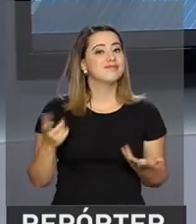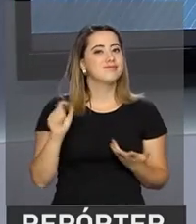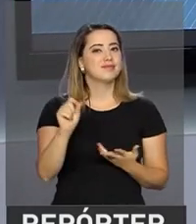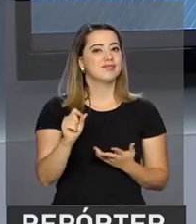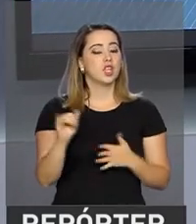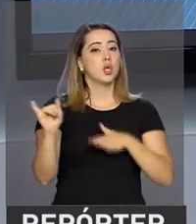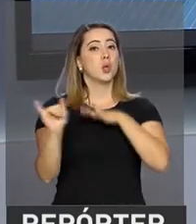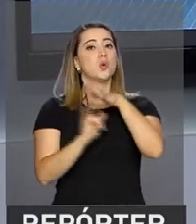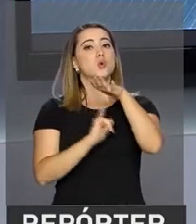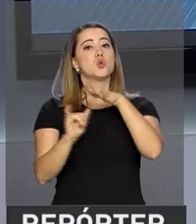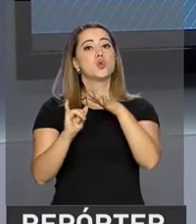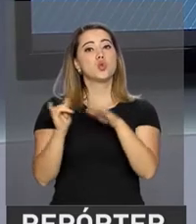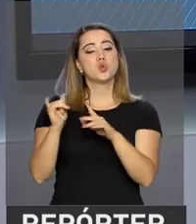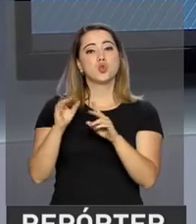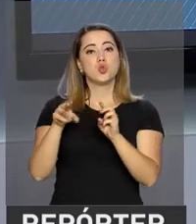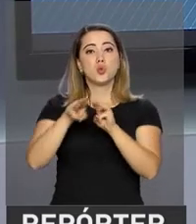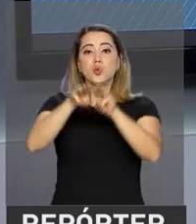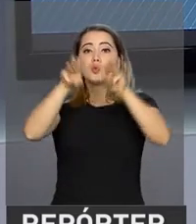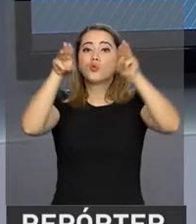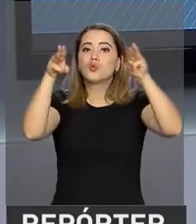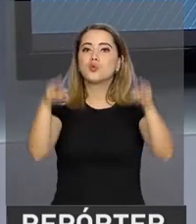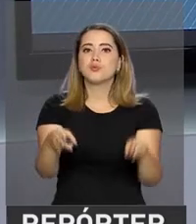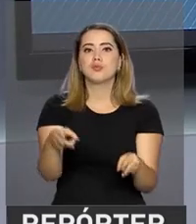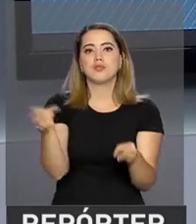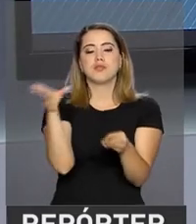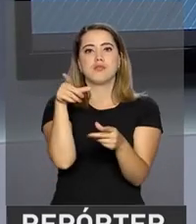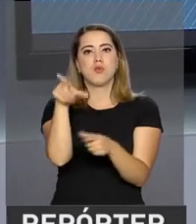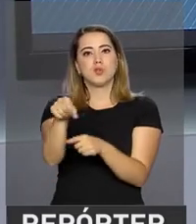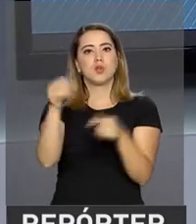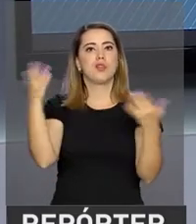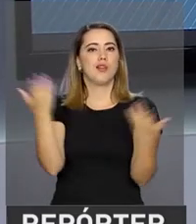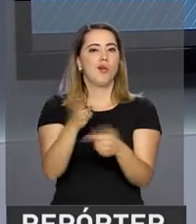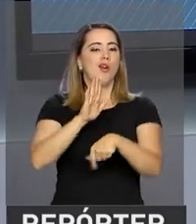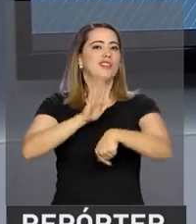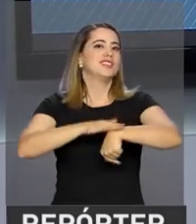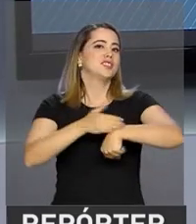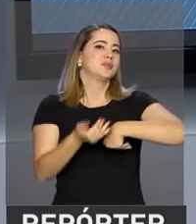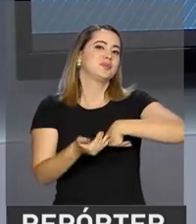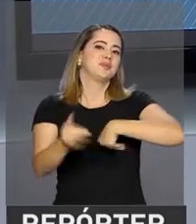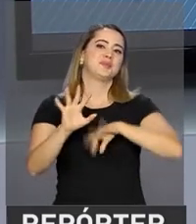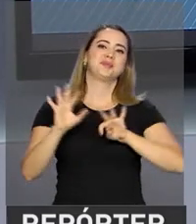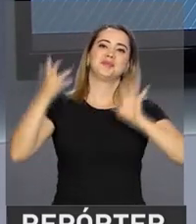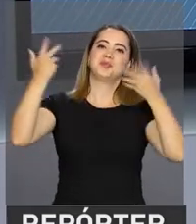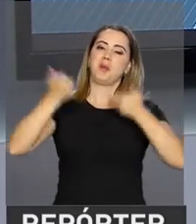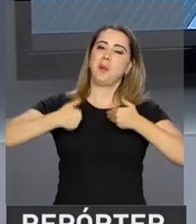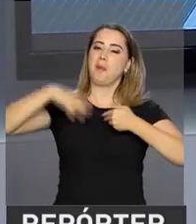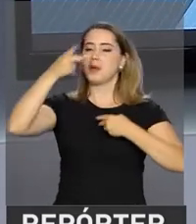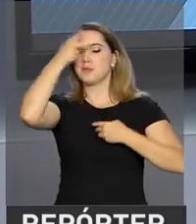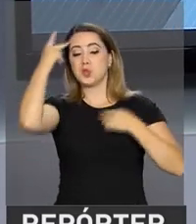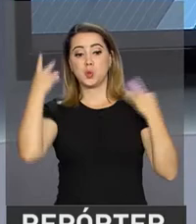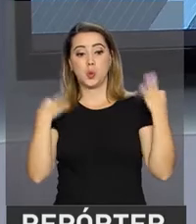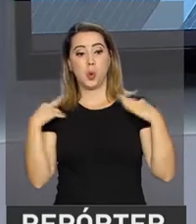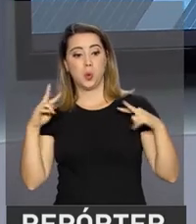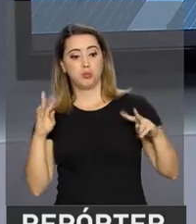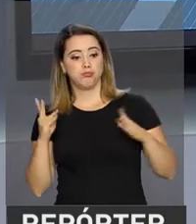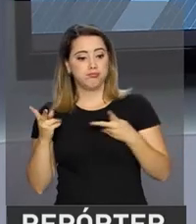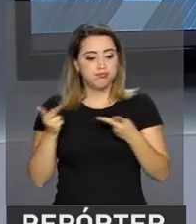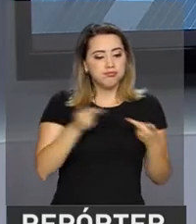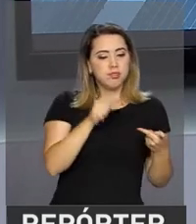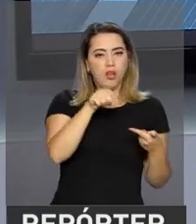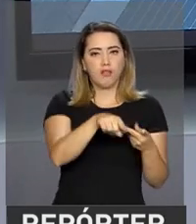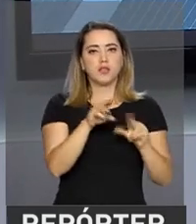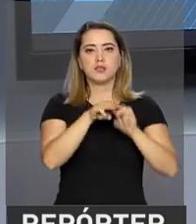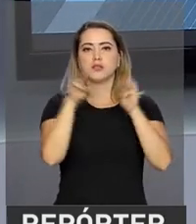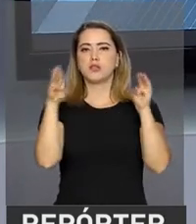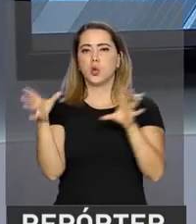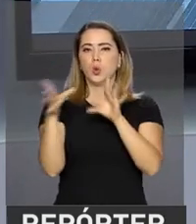Brasileiro de Museus reservou para o começo da nova estação uma temporada de eventos que deve aumentar o público nos museus e fortalecer os